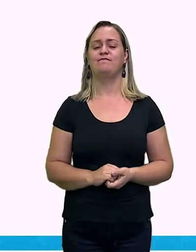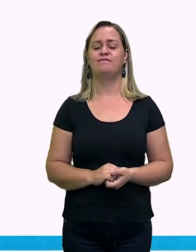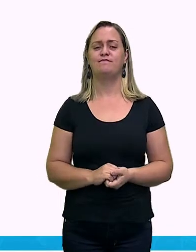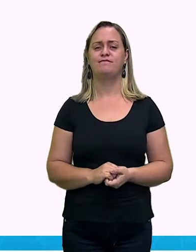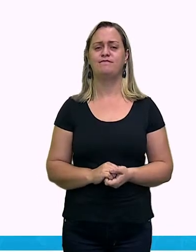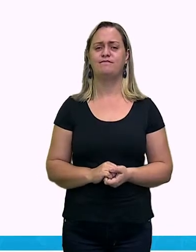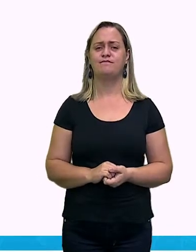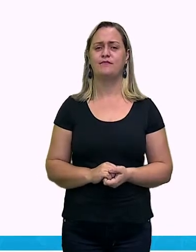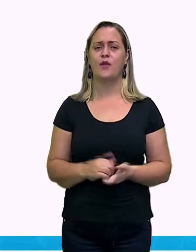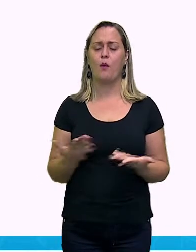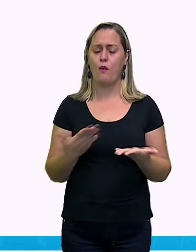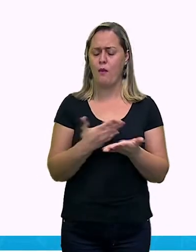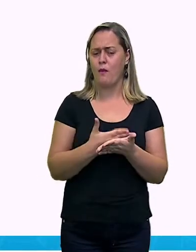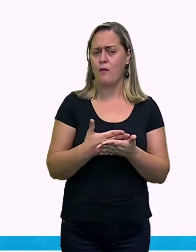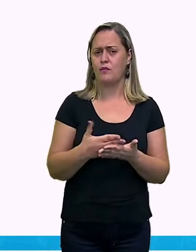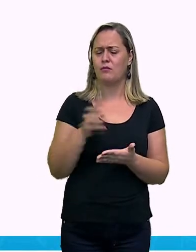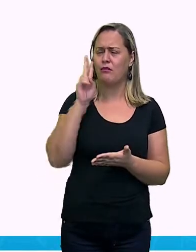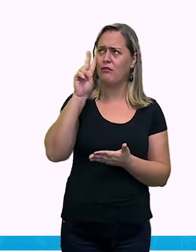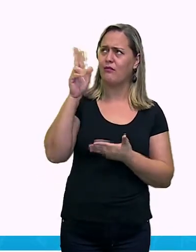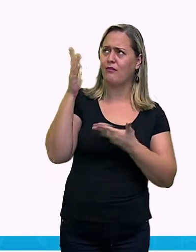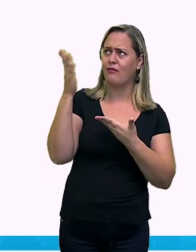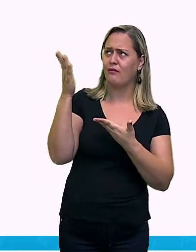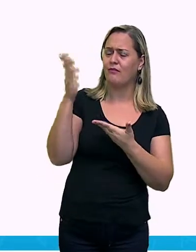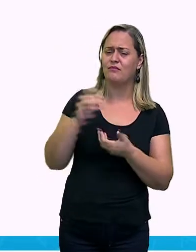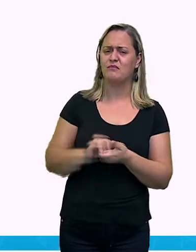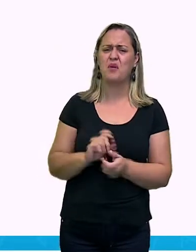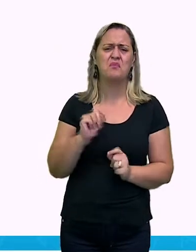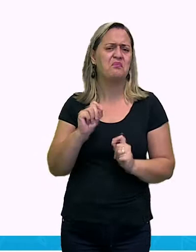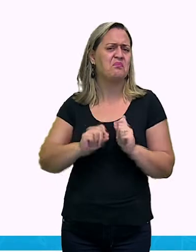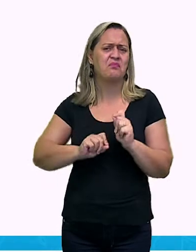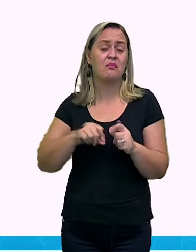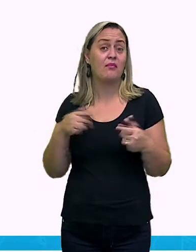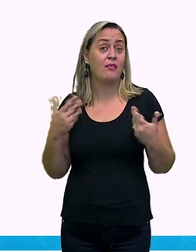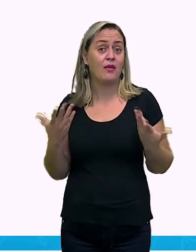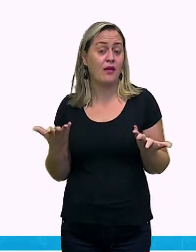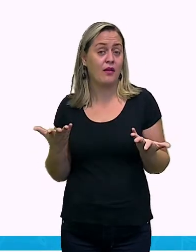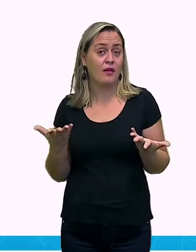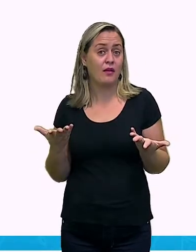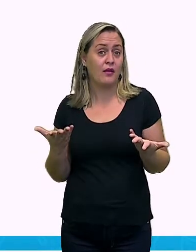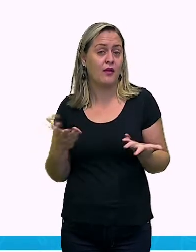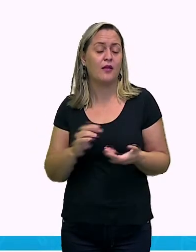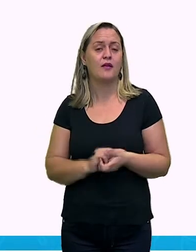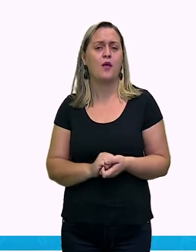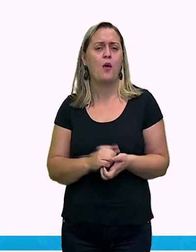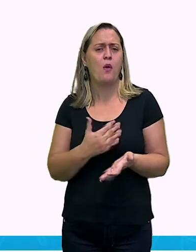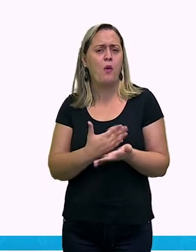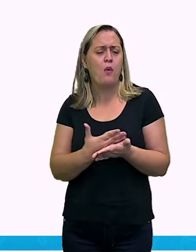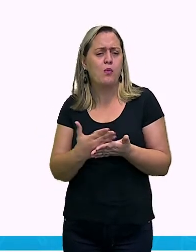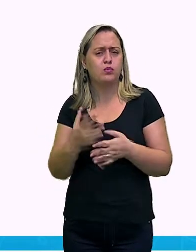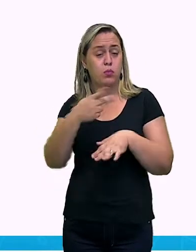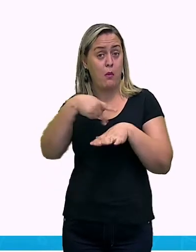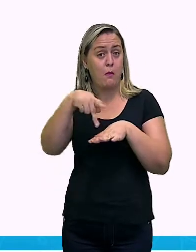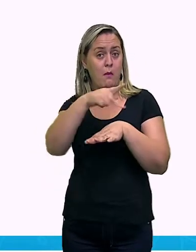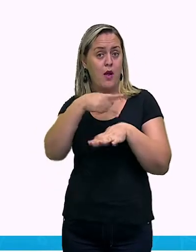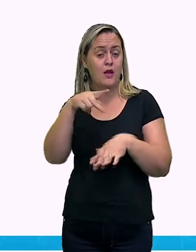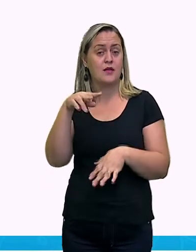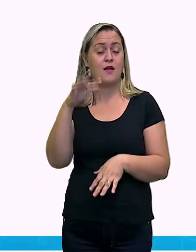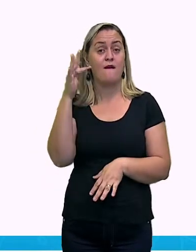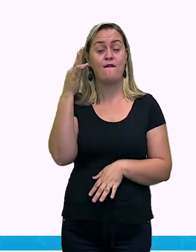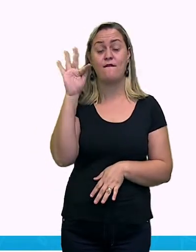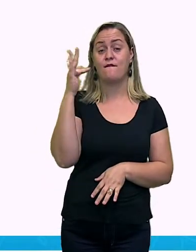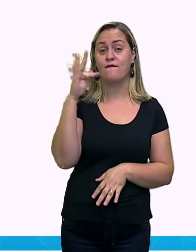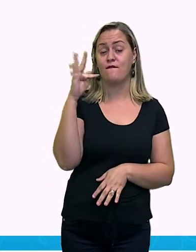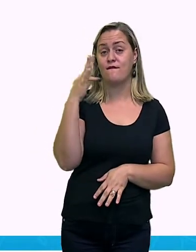Então, vamos lá. O que é que o pontilismo? O pontilismo que vem do francês, que foi uma técnica